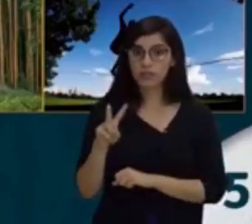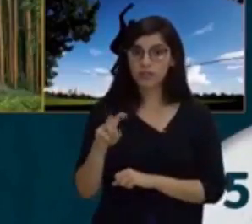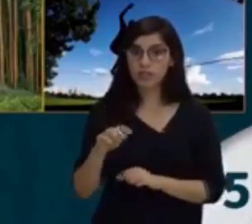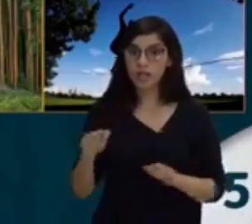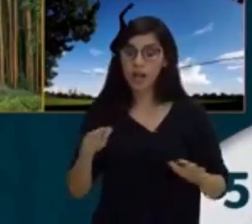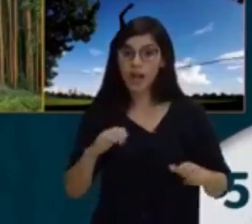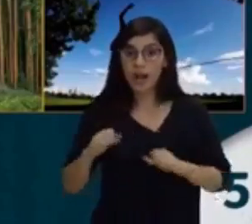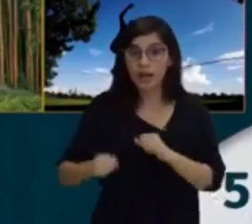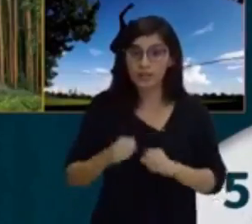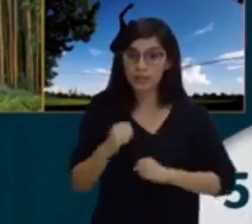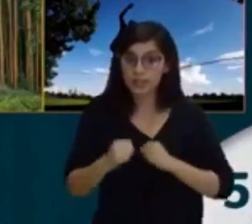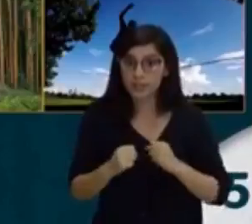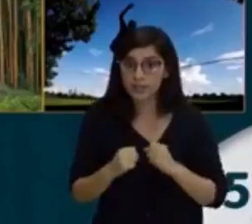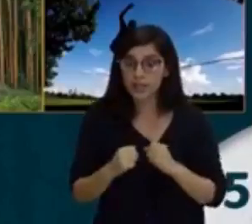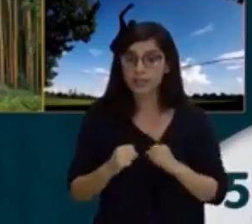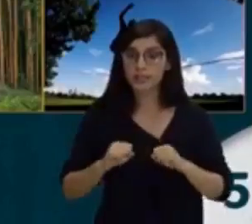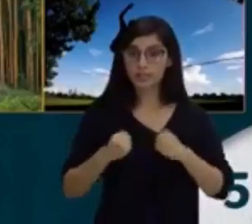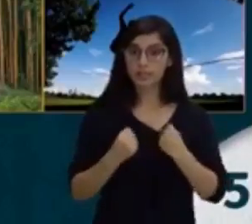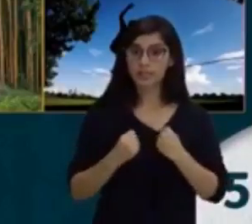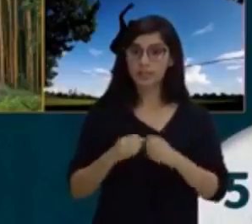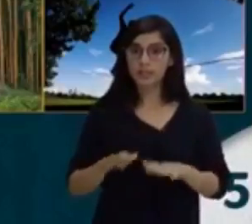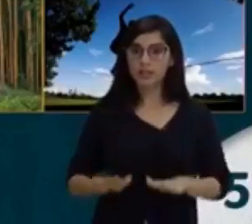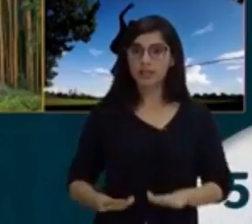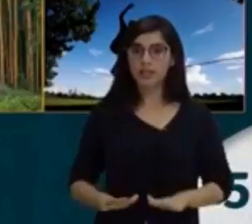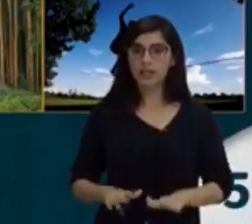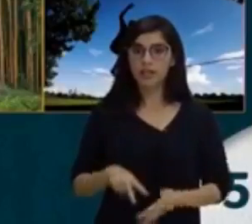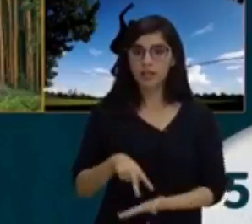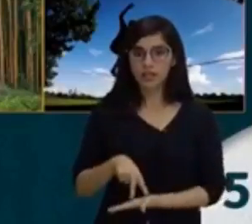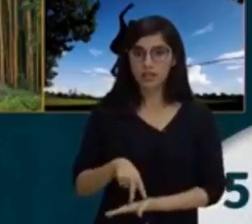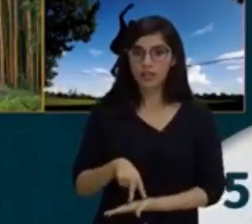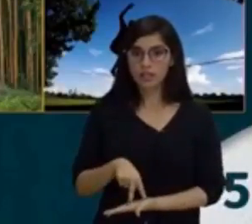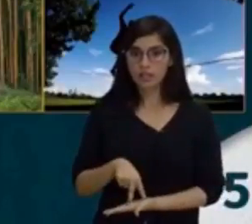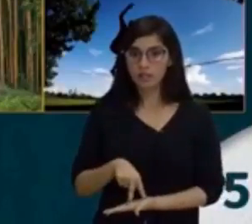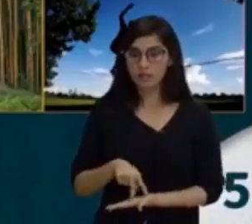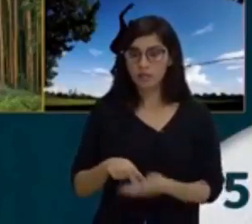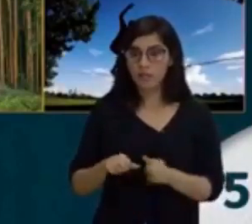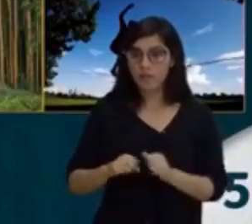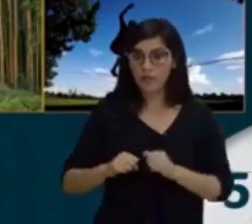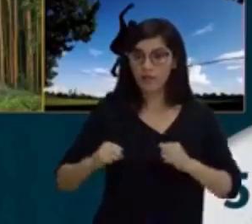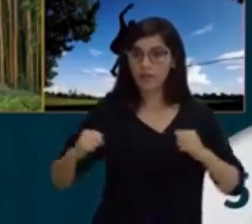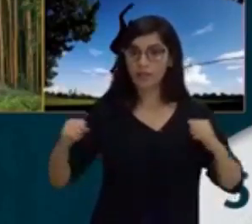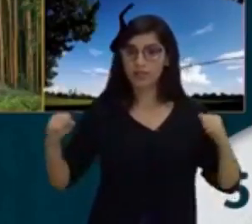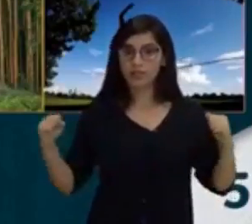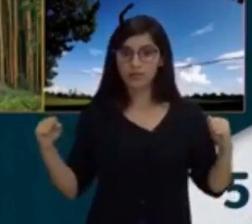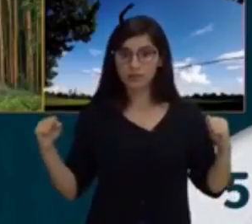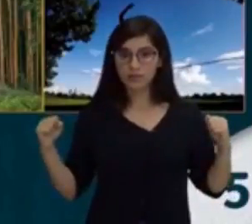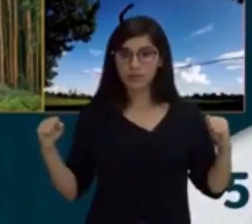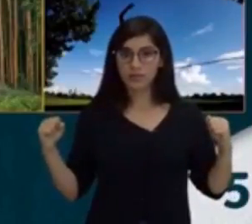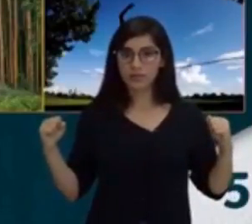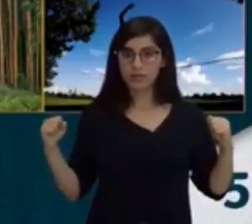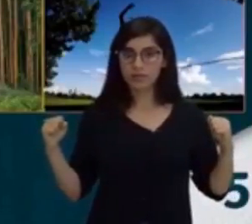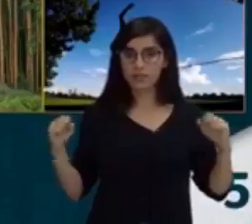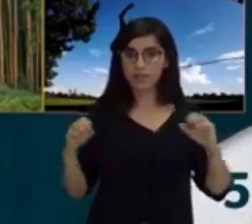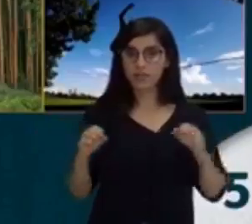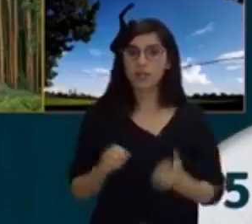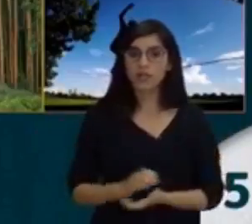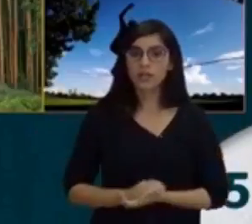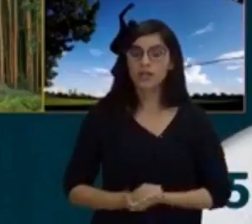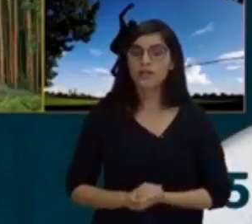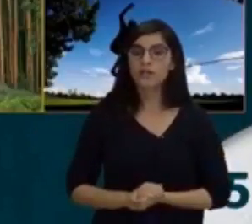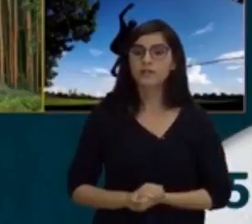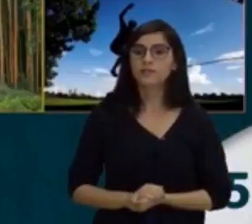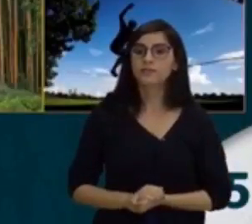equilíbrio, flexibilidade e coordenação motora. Que nós classificamos também como destreza.